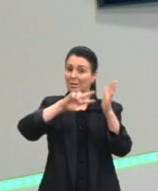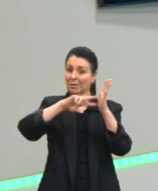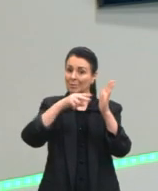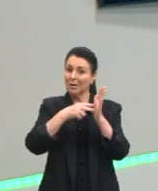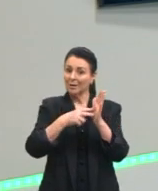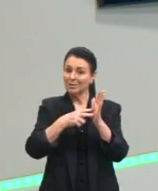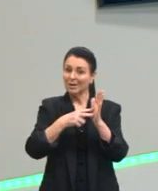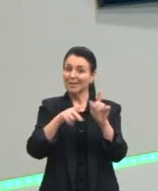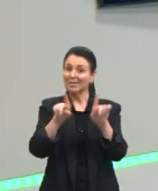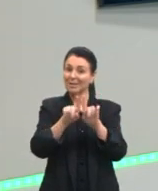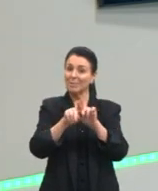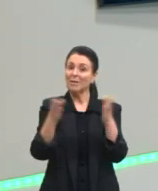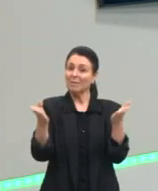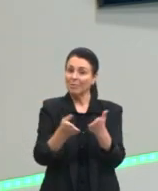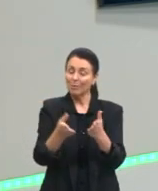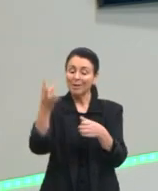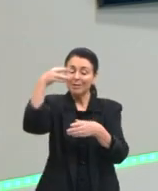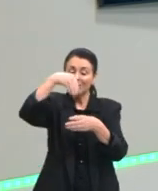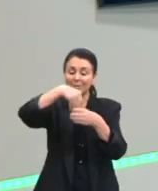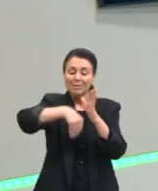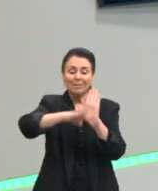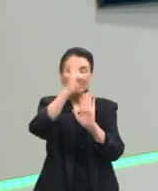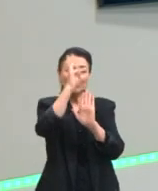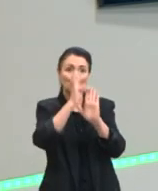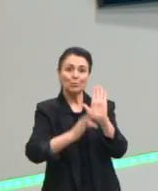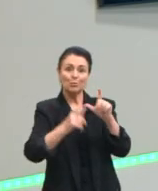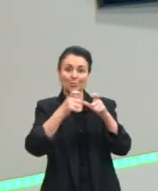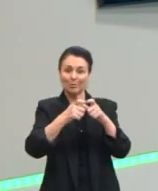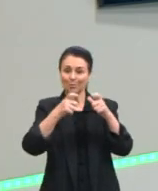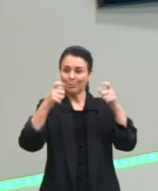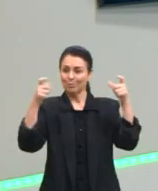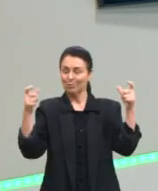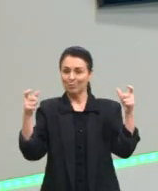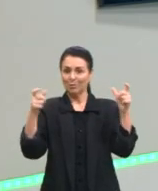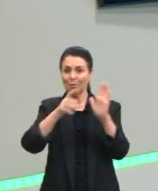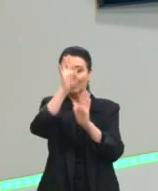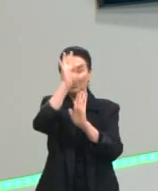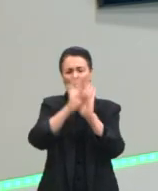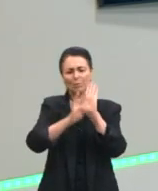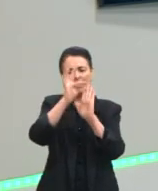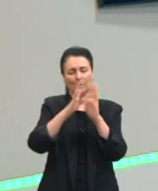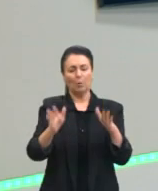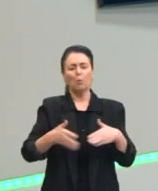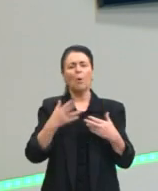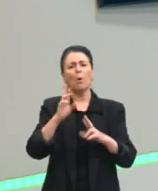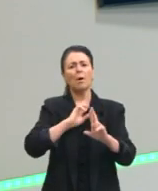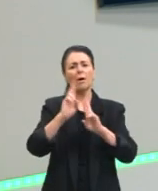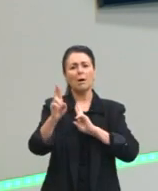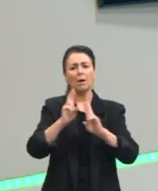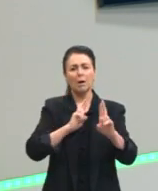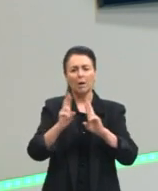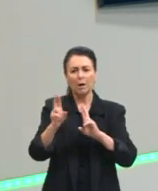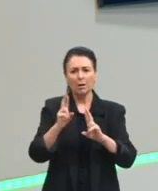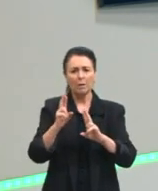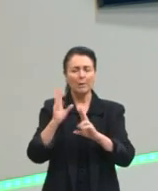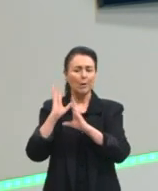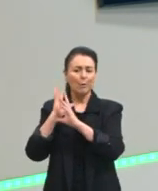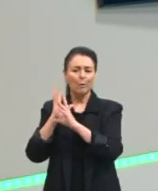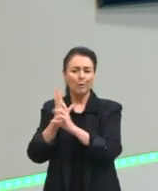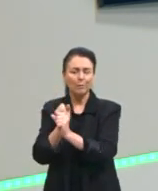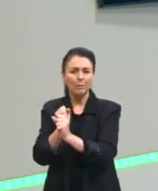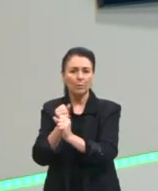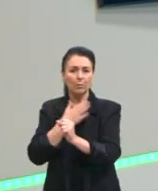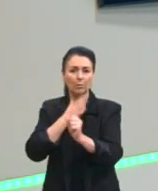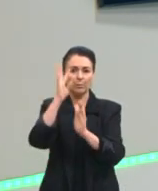significado dentro de um texto maior. Quando eu tenho um texto, que relação, por exemplo, a conclusão do meu texto vai